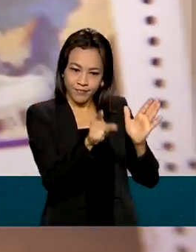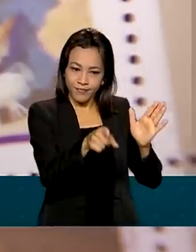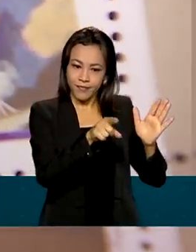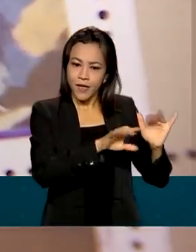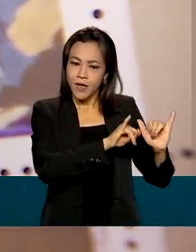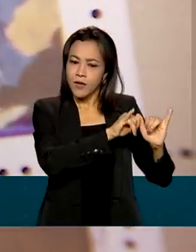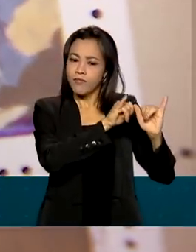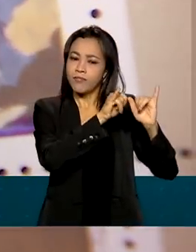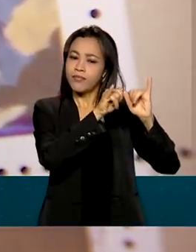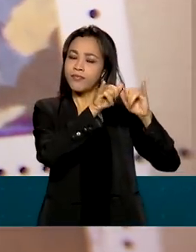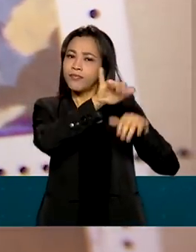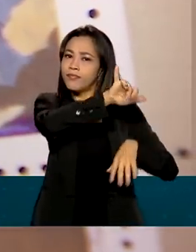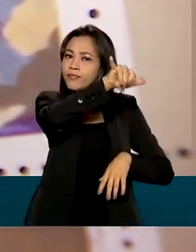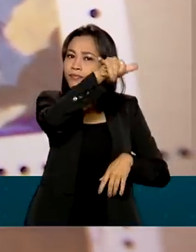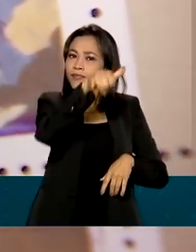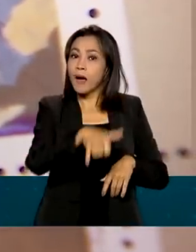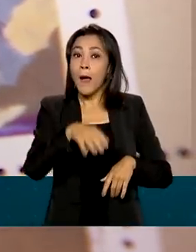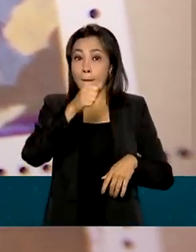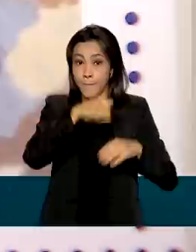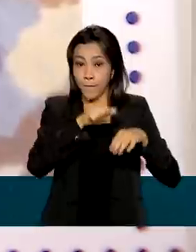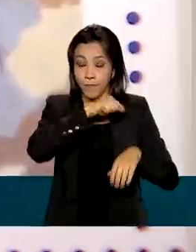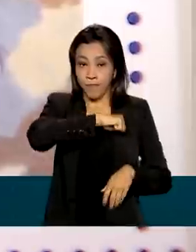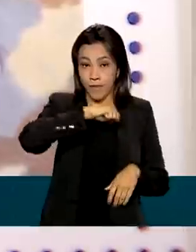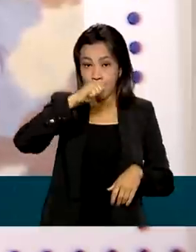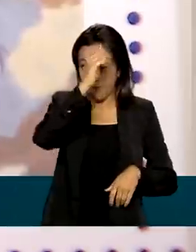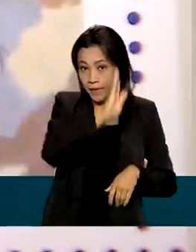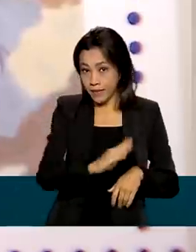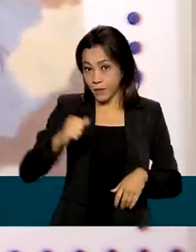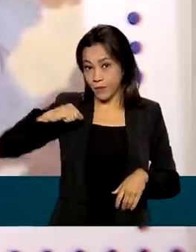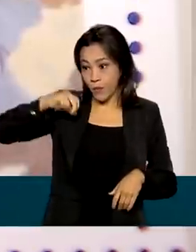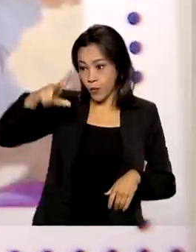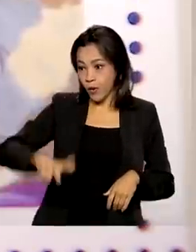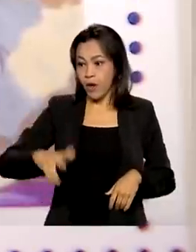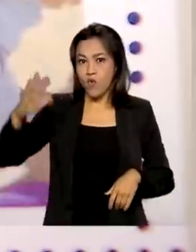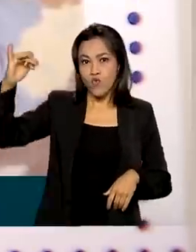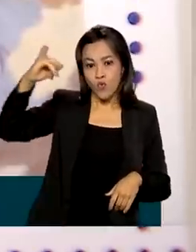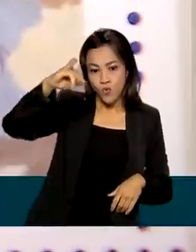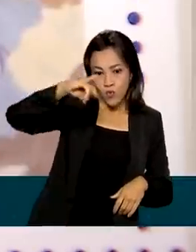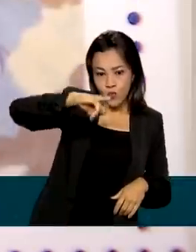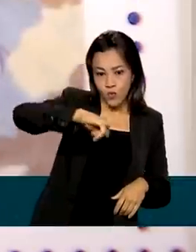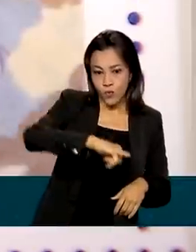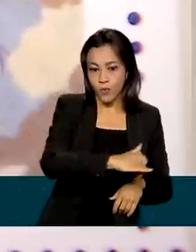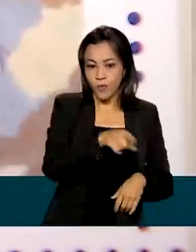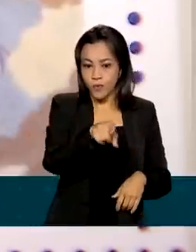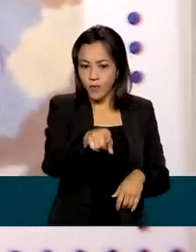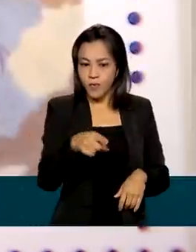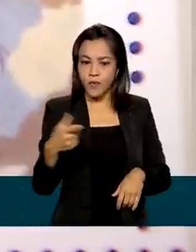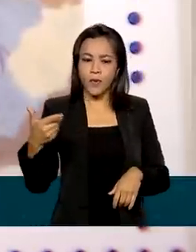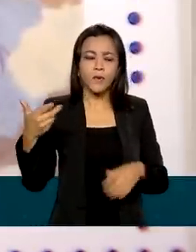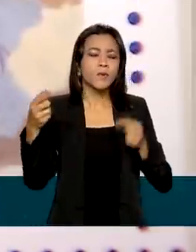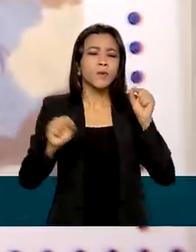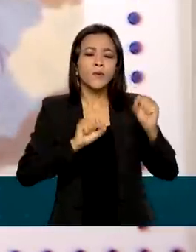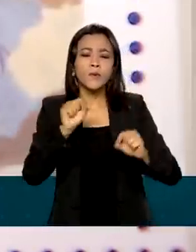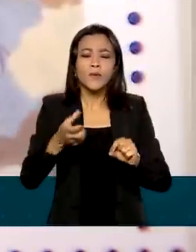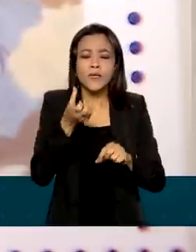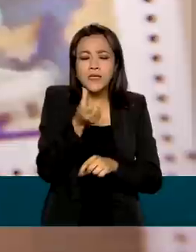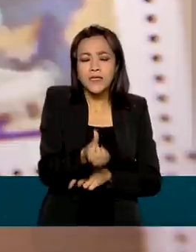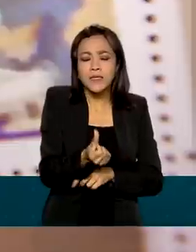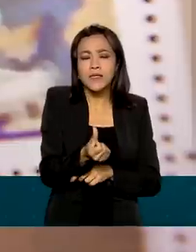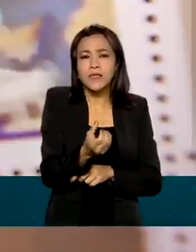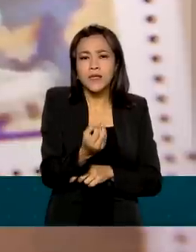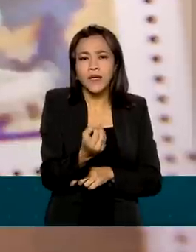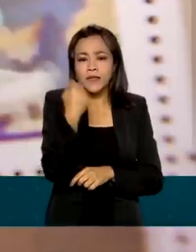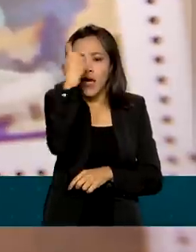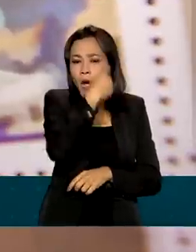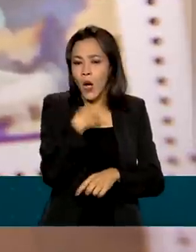do Oceano Atlântico entre Portugal e Brasil. Mais de 4 mil milhas foram percorridas em 60 horas